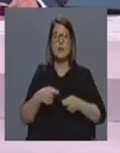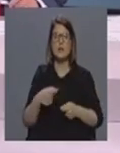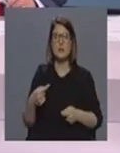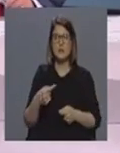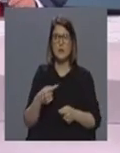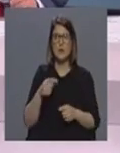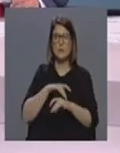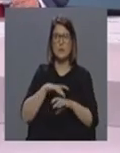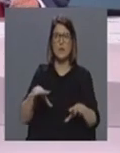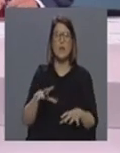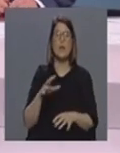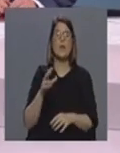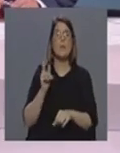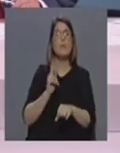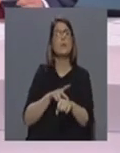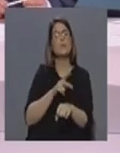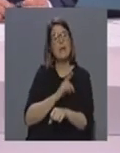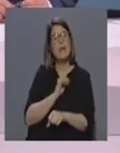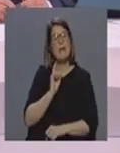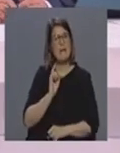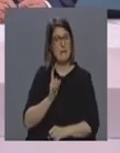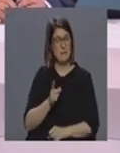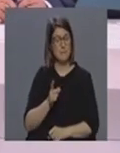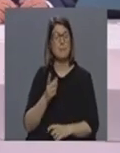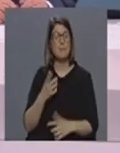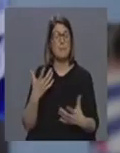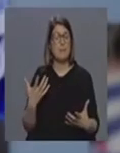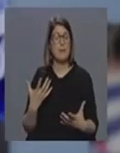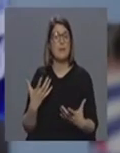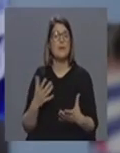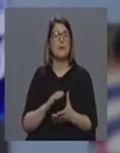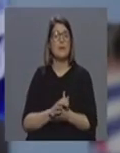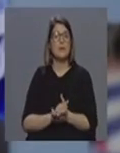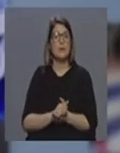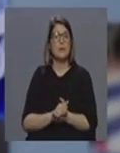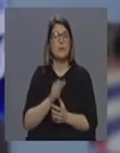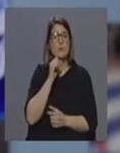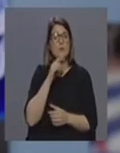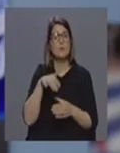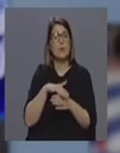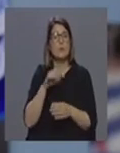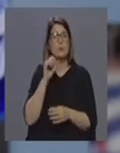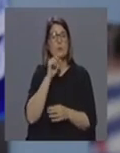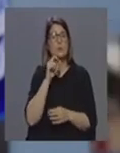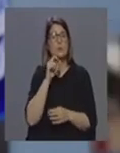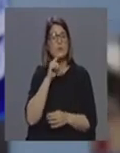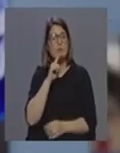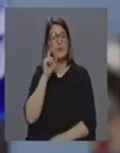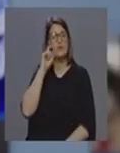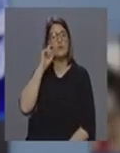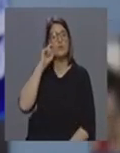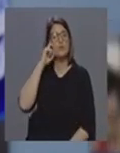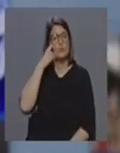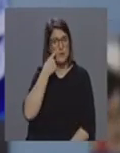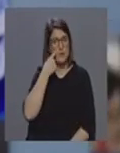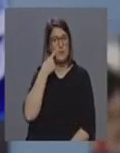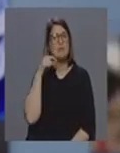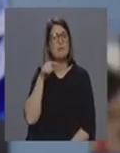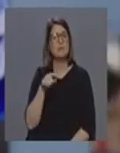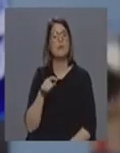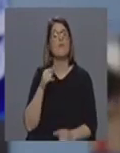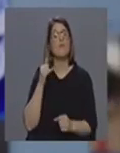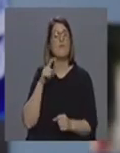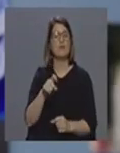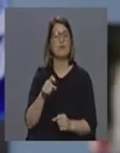e portanto colocar ao Fio Cabo em tanto um possível caso suspeito em que as vias de transmissão deste novo